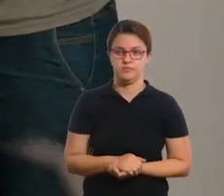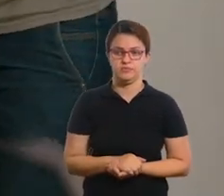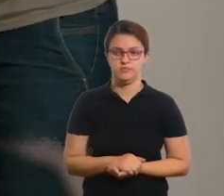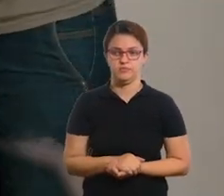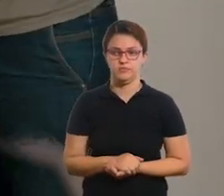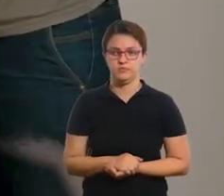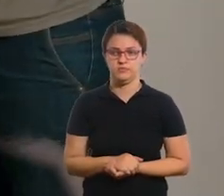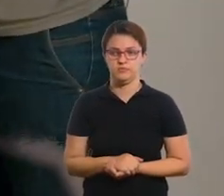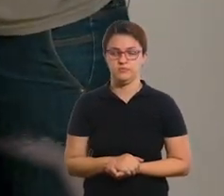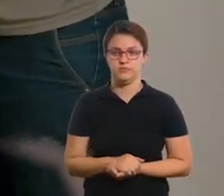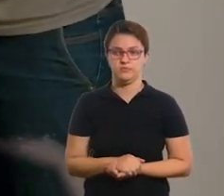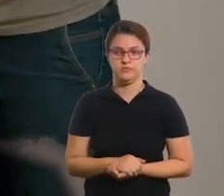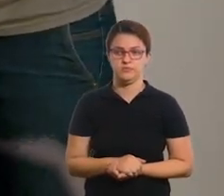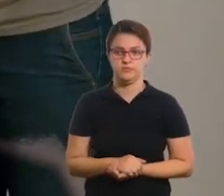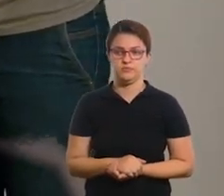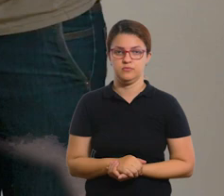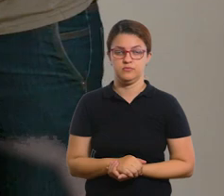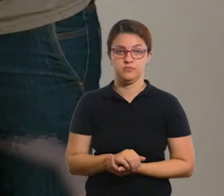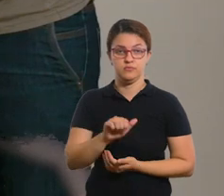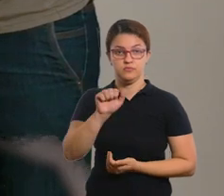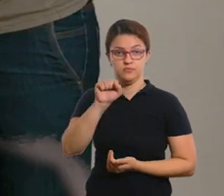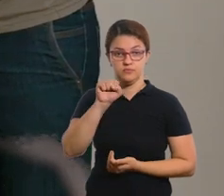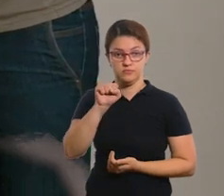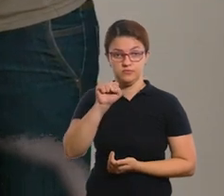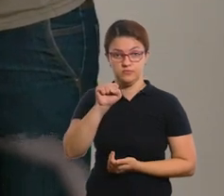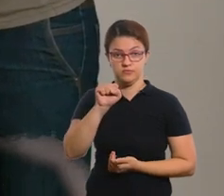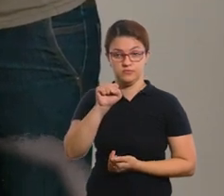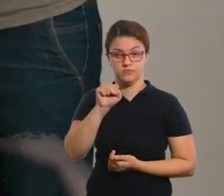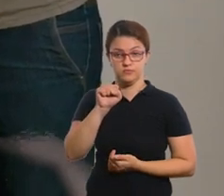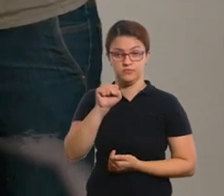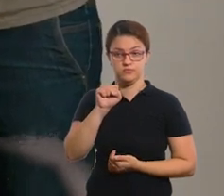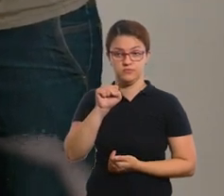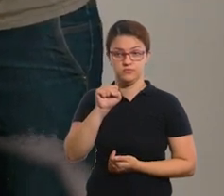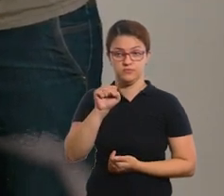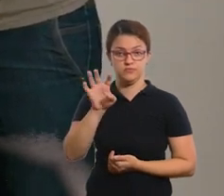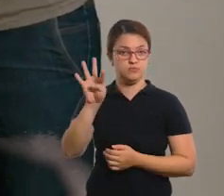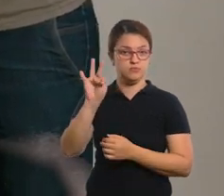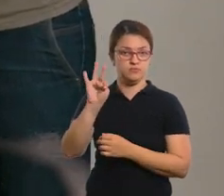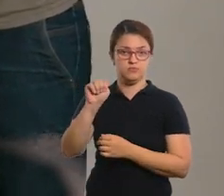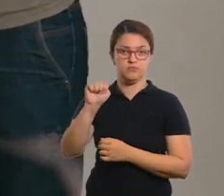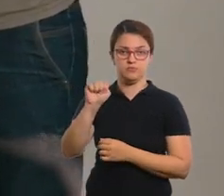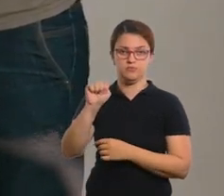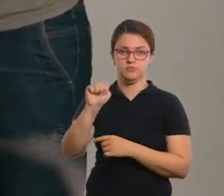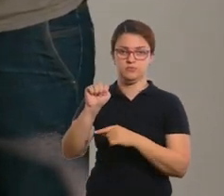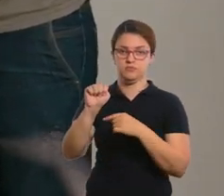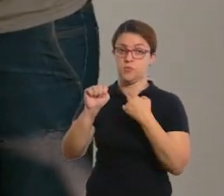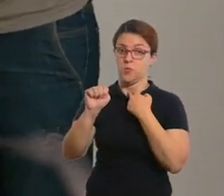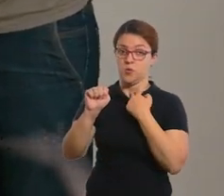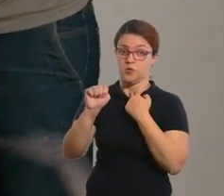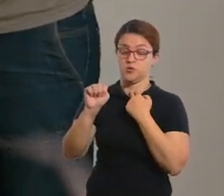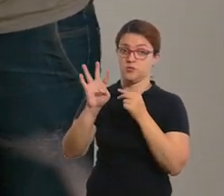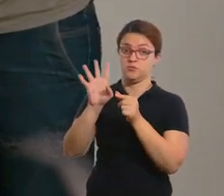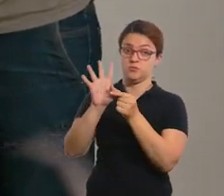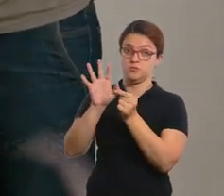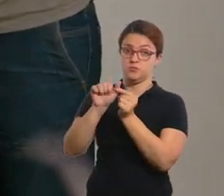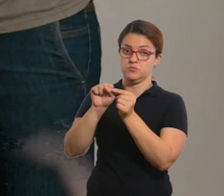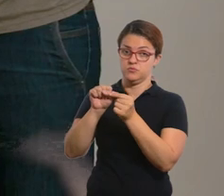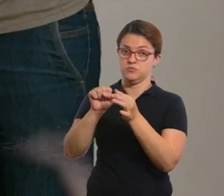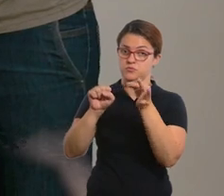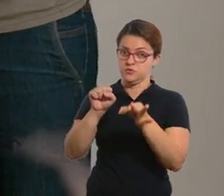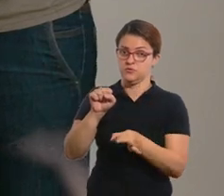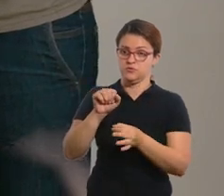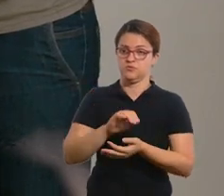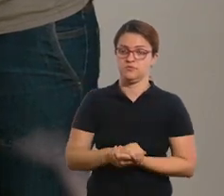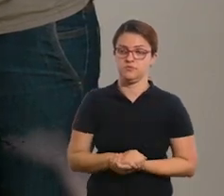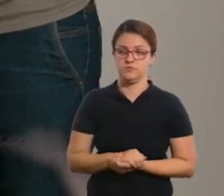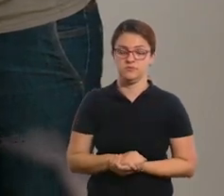Então, ó, vou começar, tá? Fechem as mãos para as crianças, fechem bem os punhos, não pode ser o dedinho para dentro, dedinho para fora, tá bom?